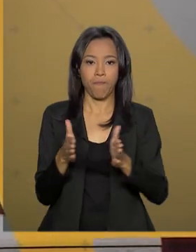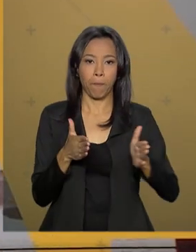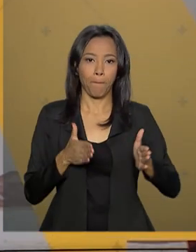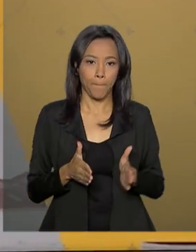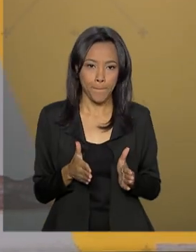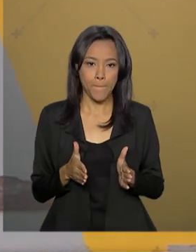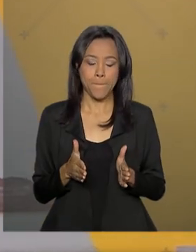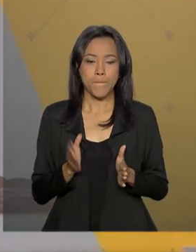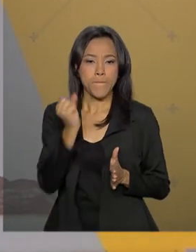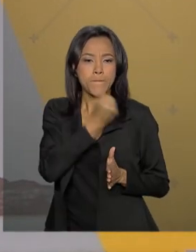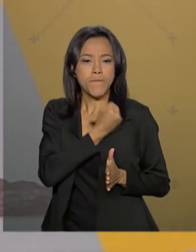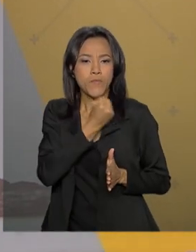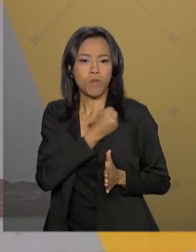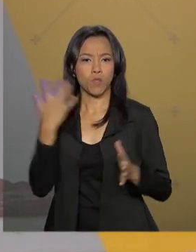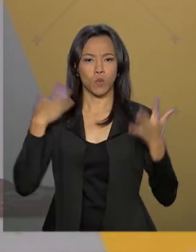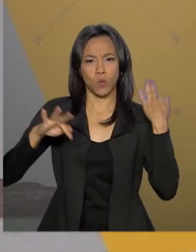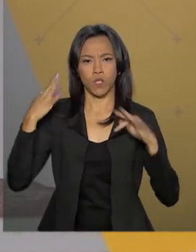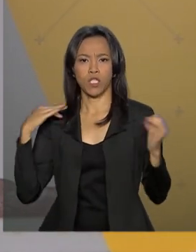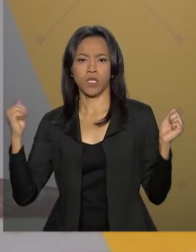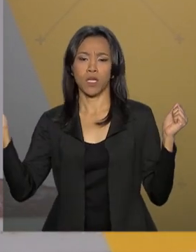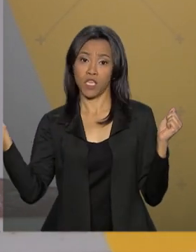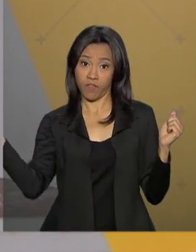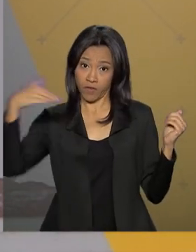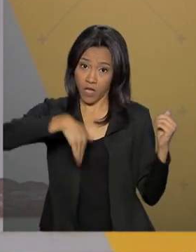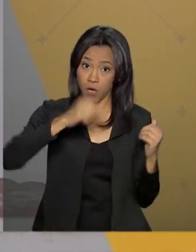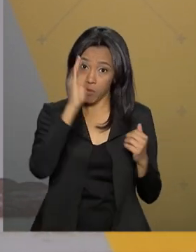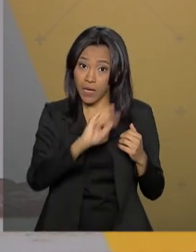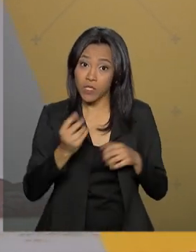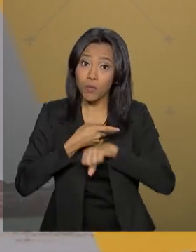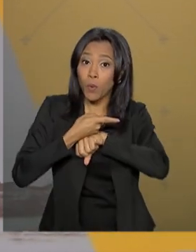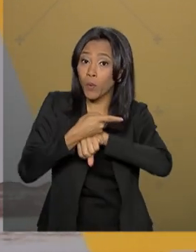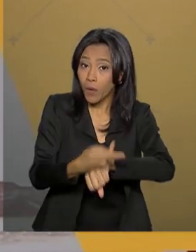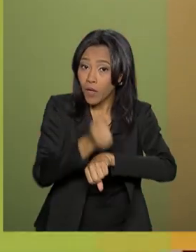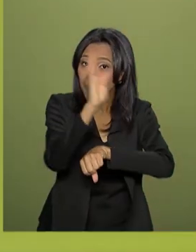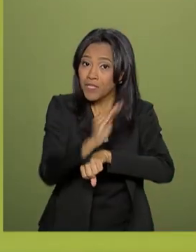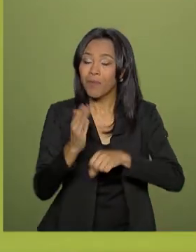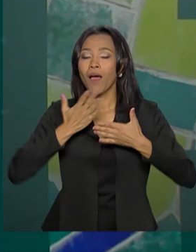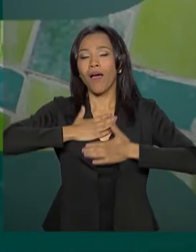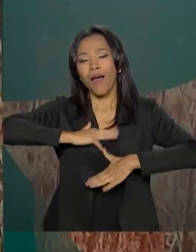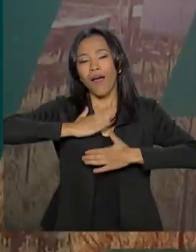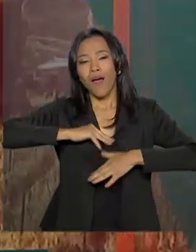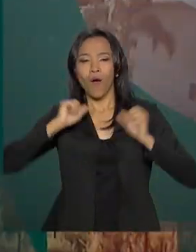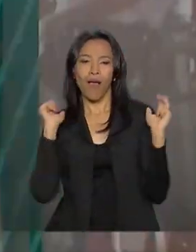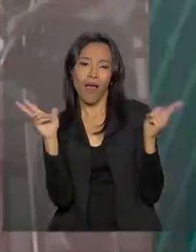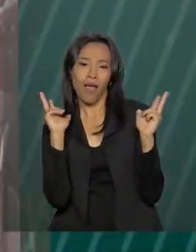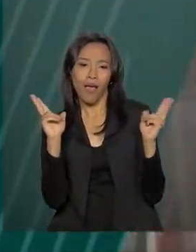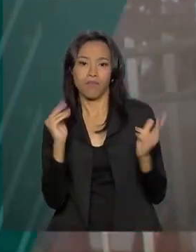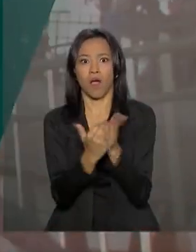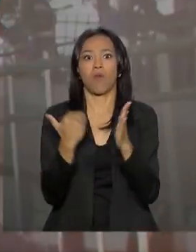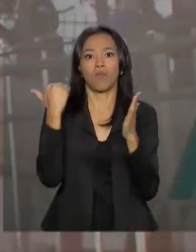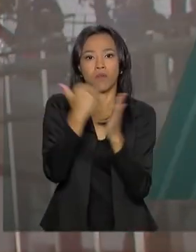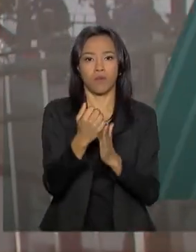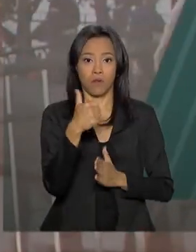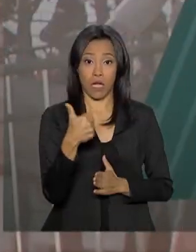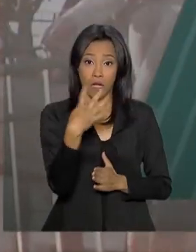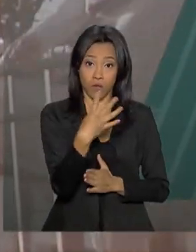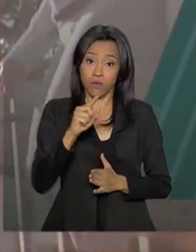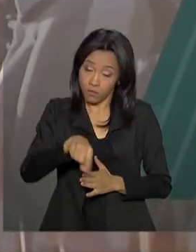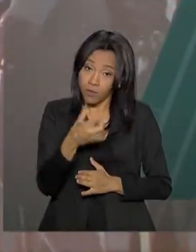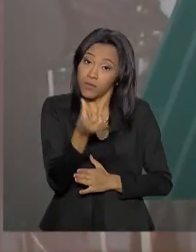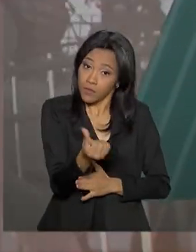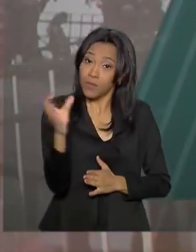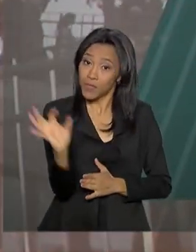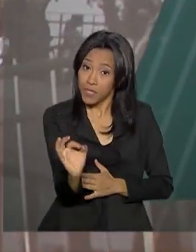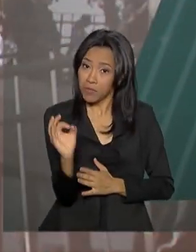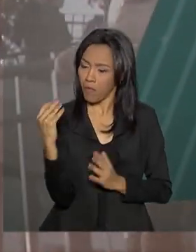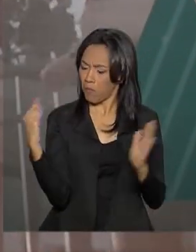O número de turistas estrangeiros que procuraram o Brasil para descansar ou se divertir aumentou 14,6% nos últimos